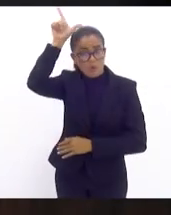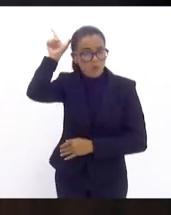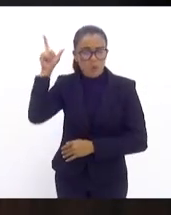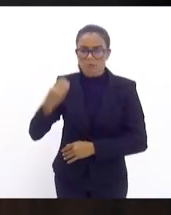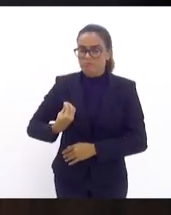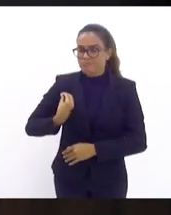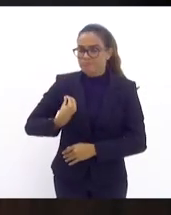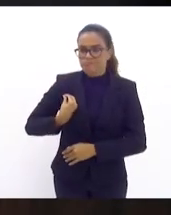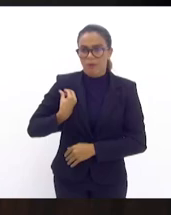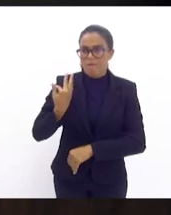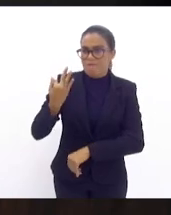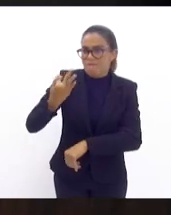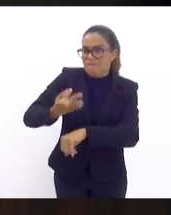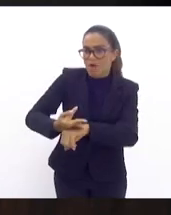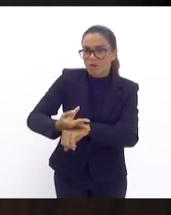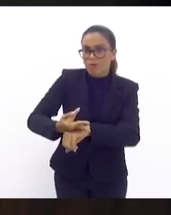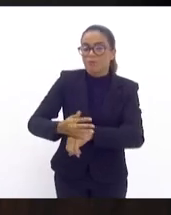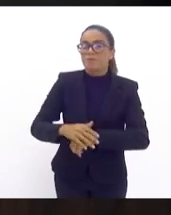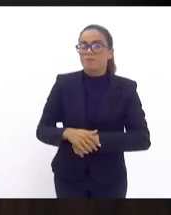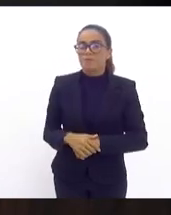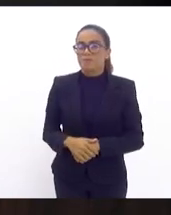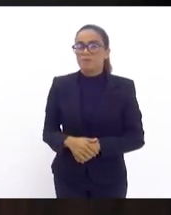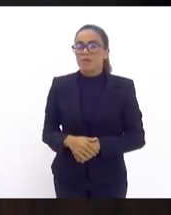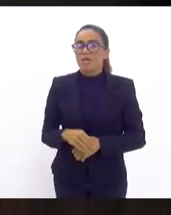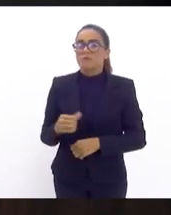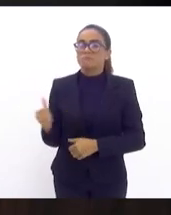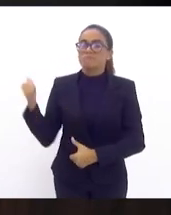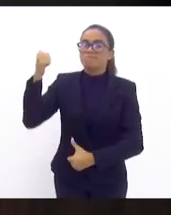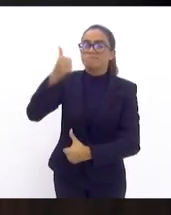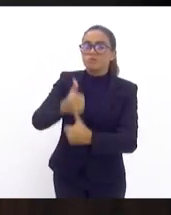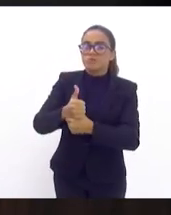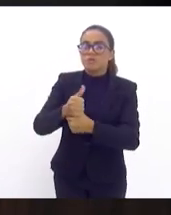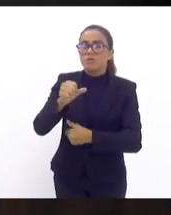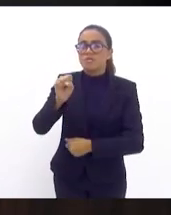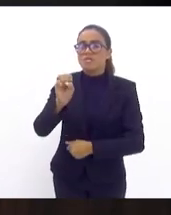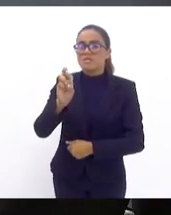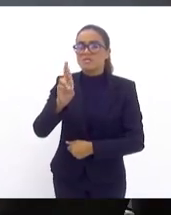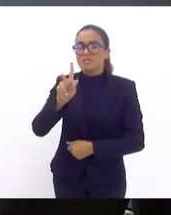encontrando, o senhor deputado Sérgio Fernandes para usar da palavra.